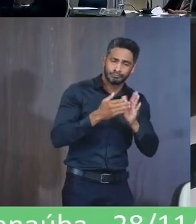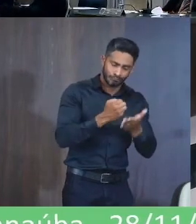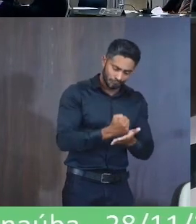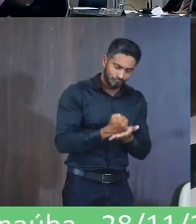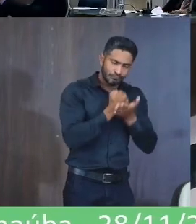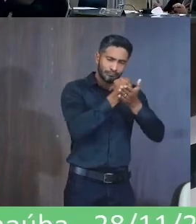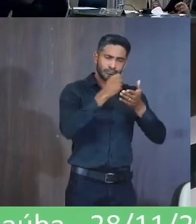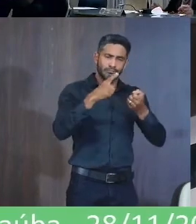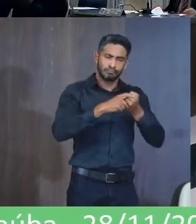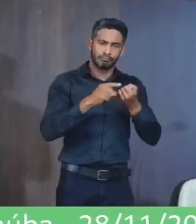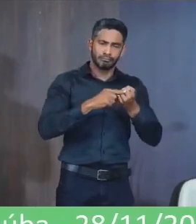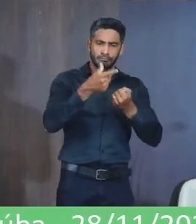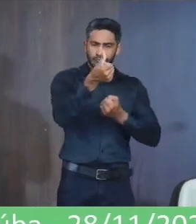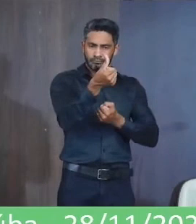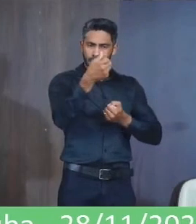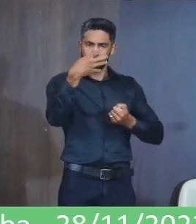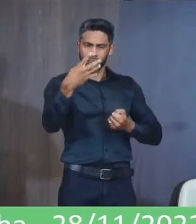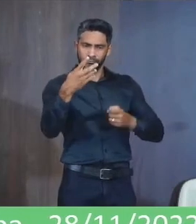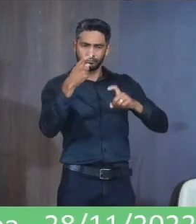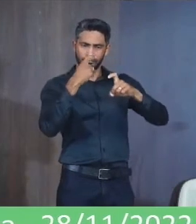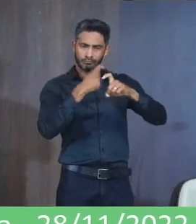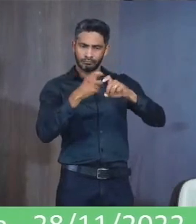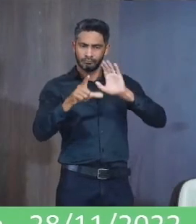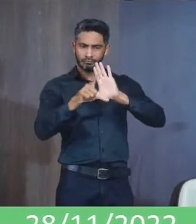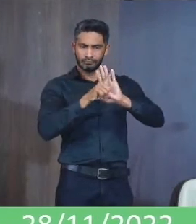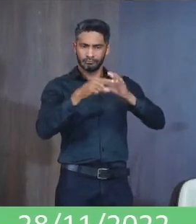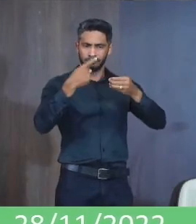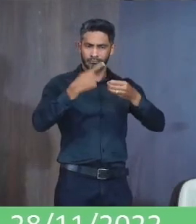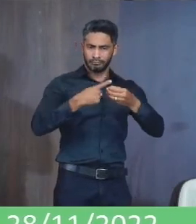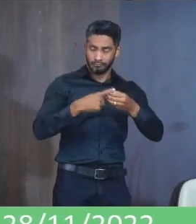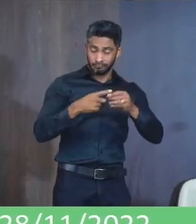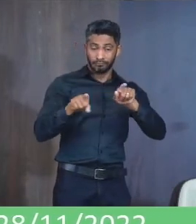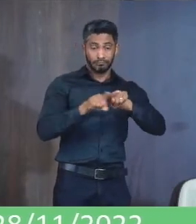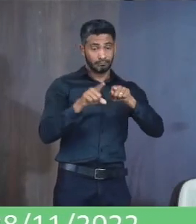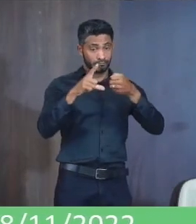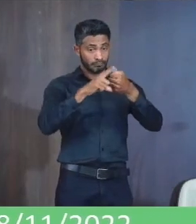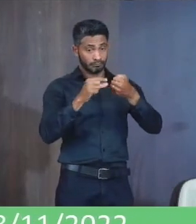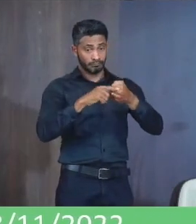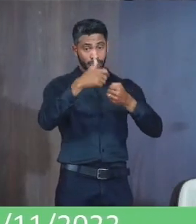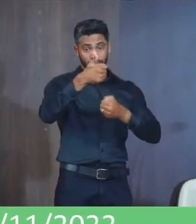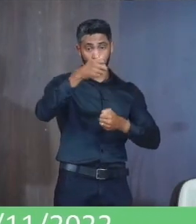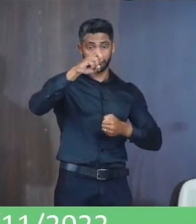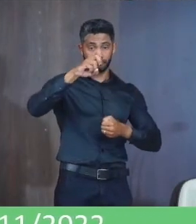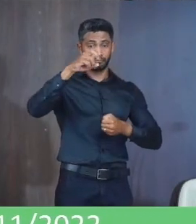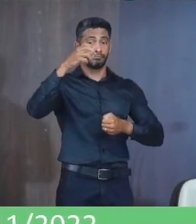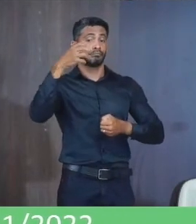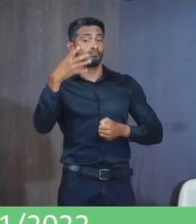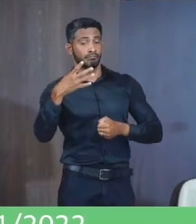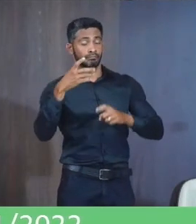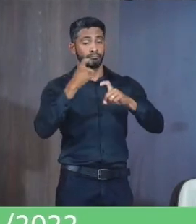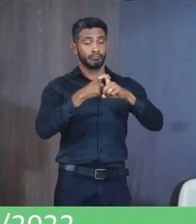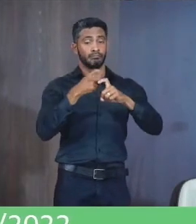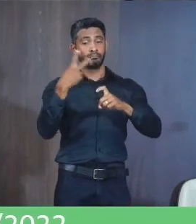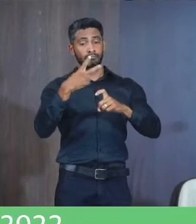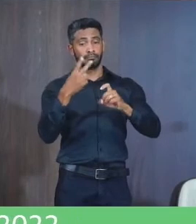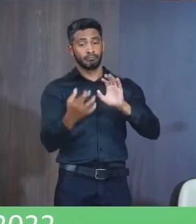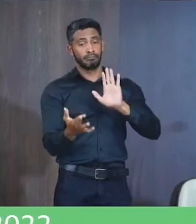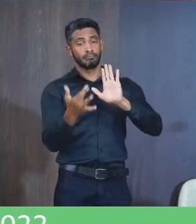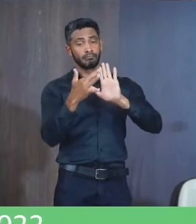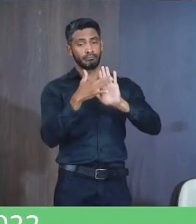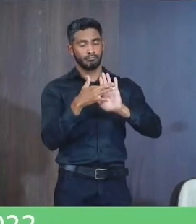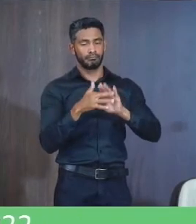Ampara-se No artigo 64 Capitão Da lei orgânica Municipal Artigo 154 Inciso II Do regimento interno